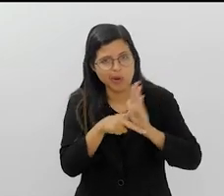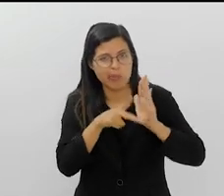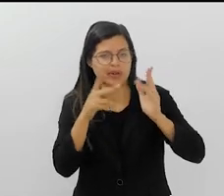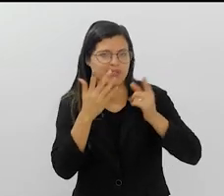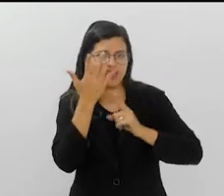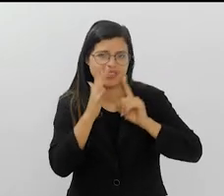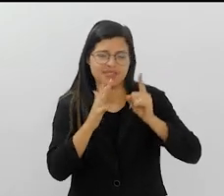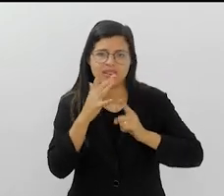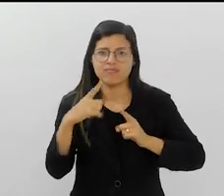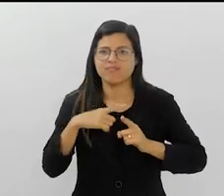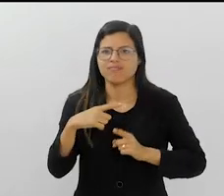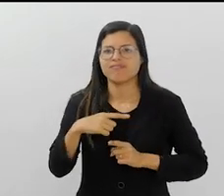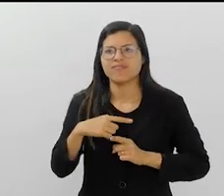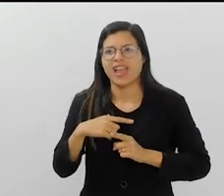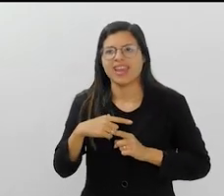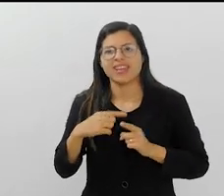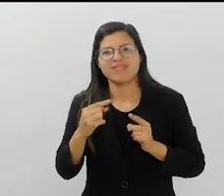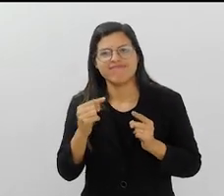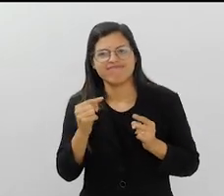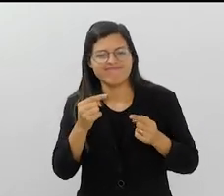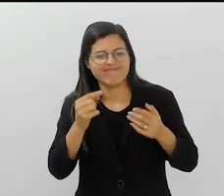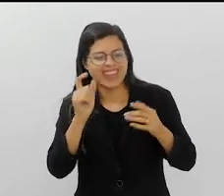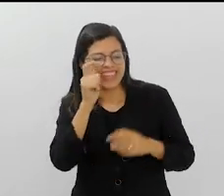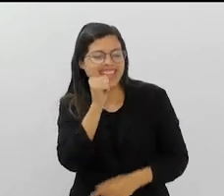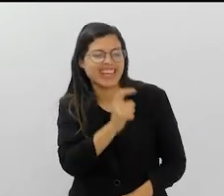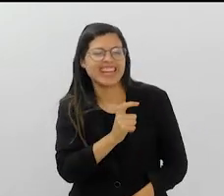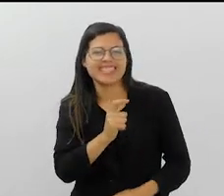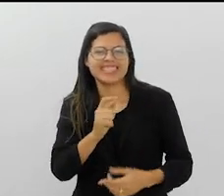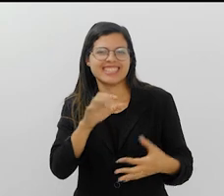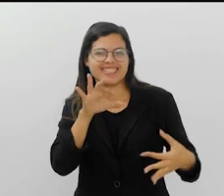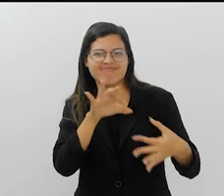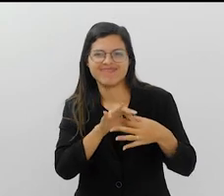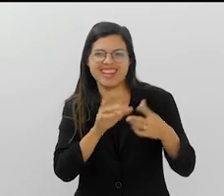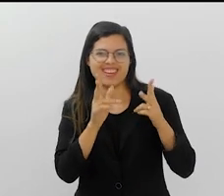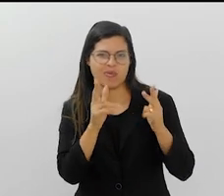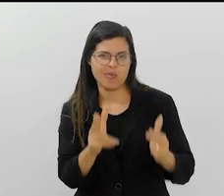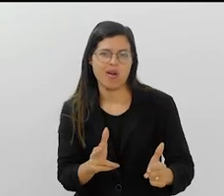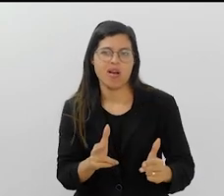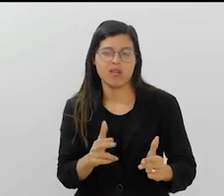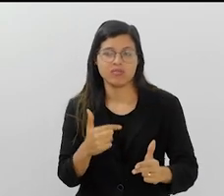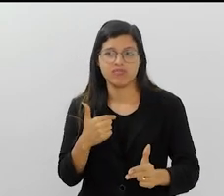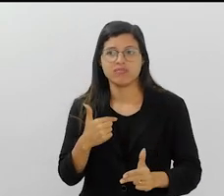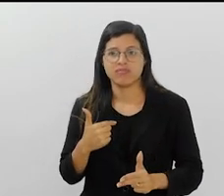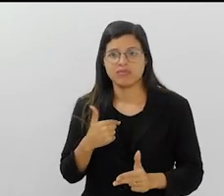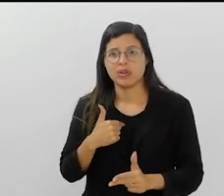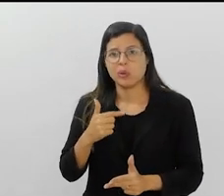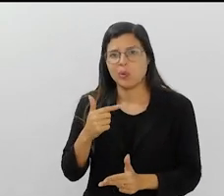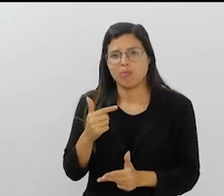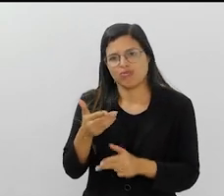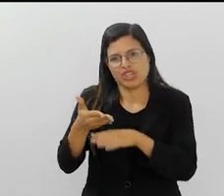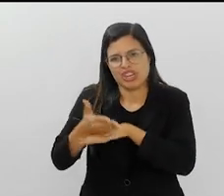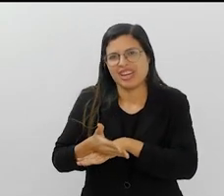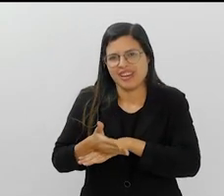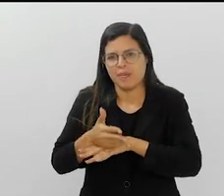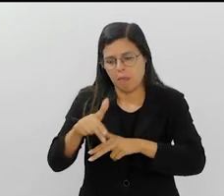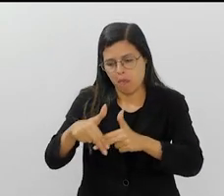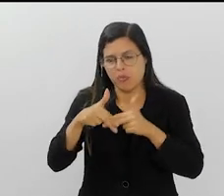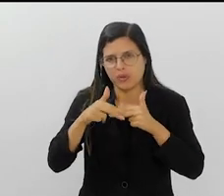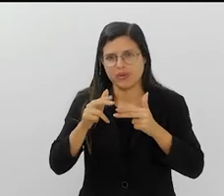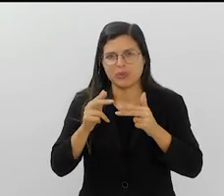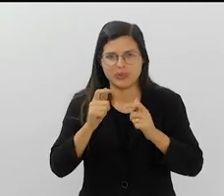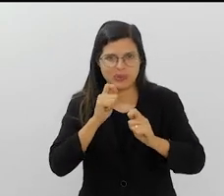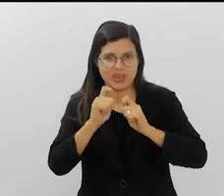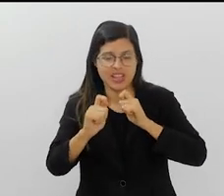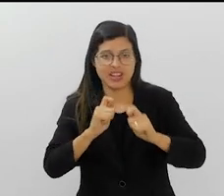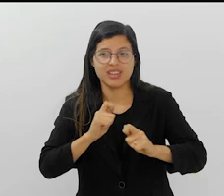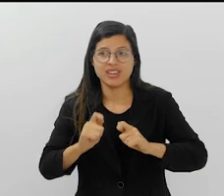gente tem pontos em comum, nós todos, e que eu cheguei nisso via jornalismo